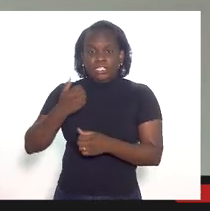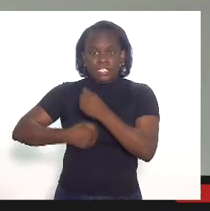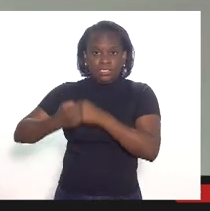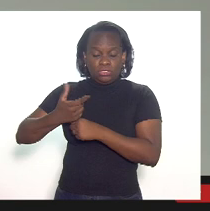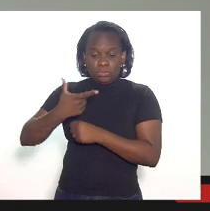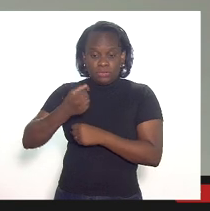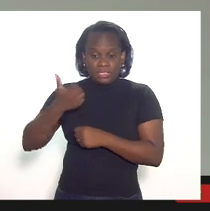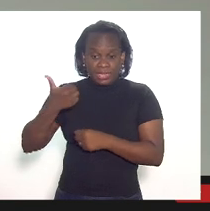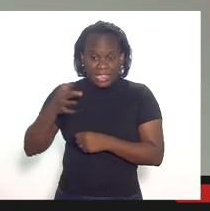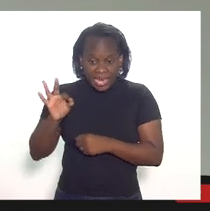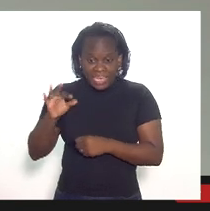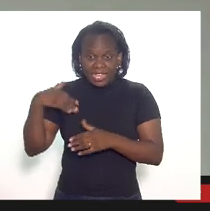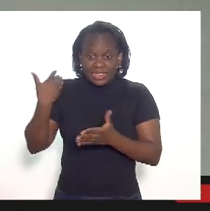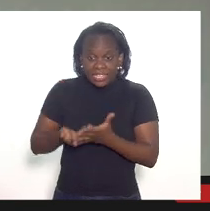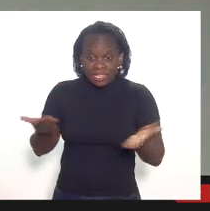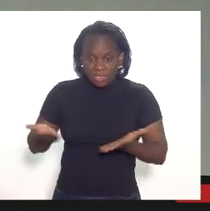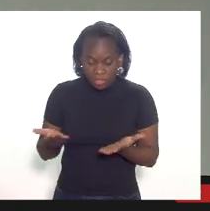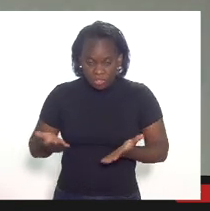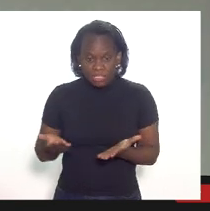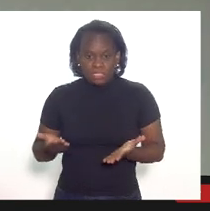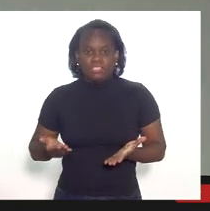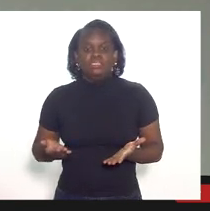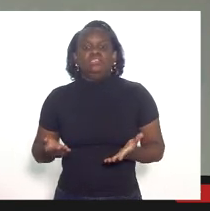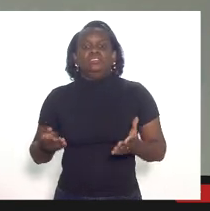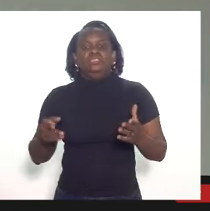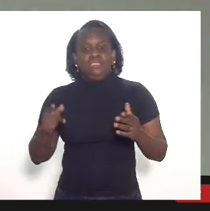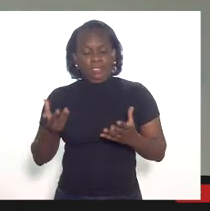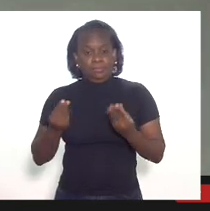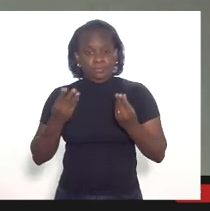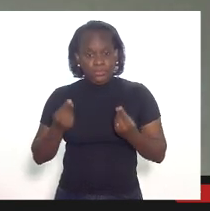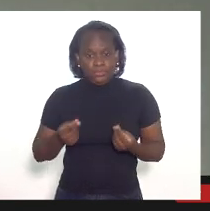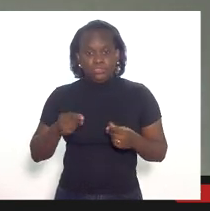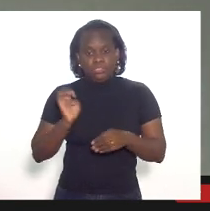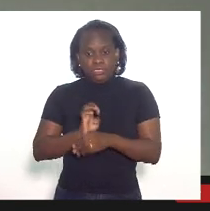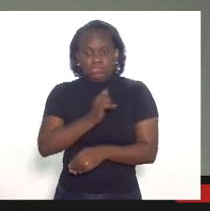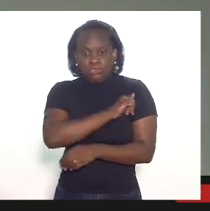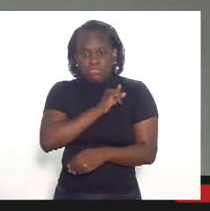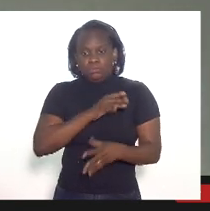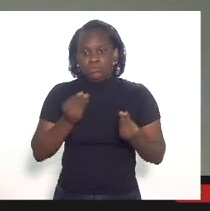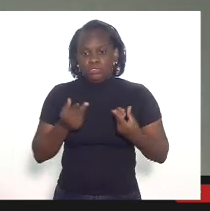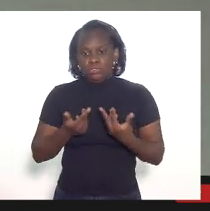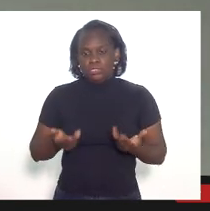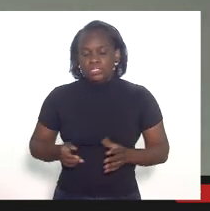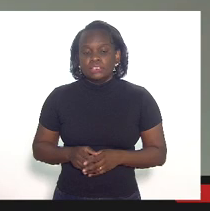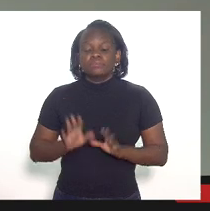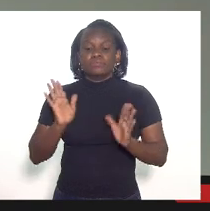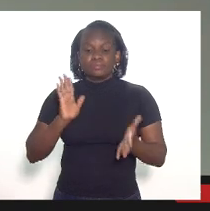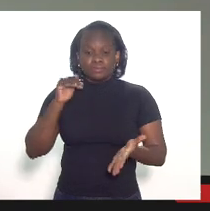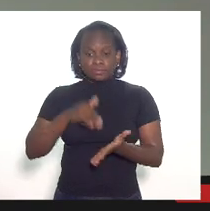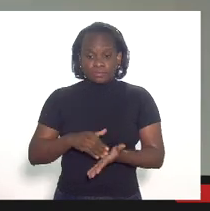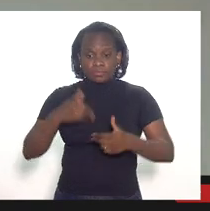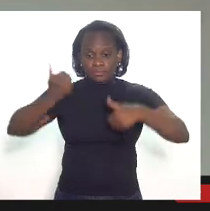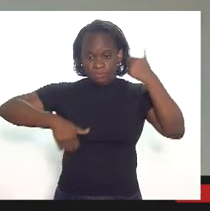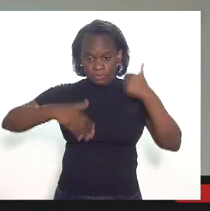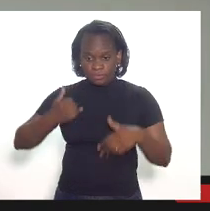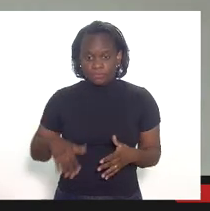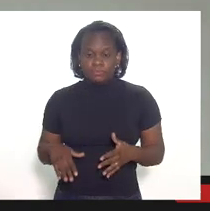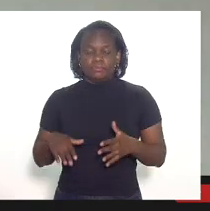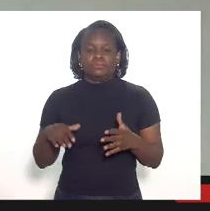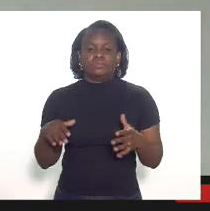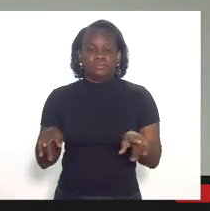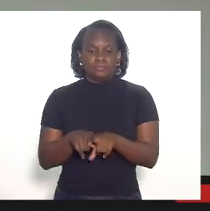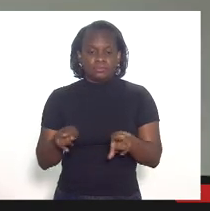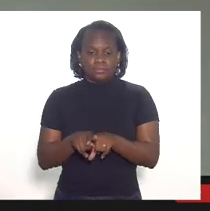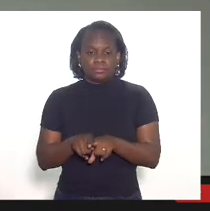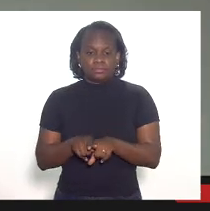até agora e também envolve volume significativo para o Estado do Rio de Janeiro. Para finalizar meu encaminhamento, deputado, ia abrir